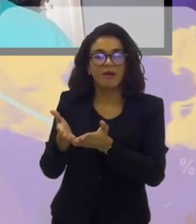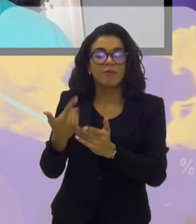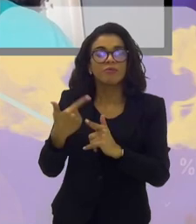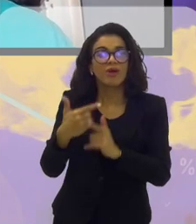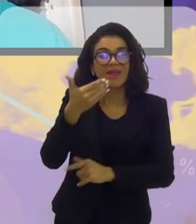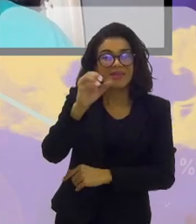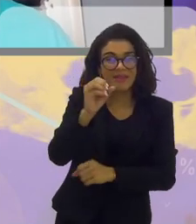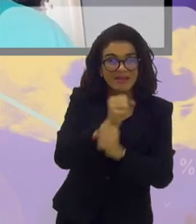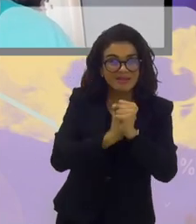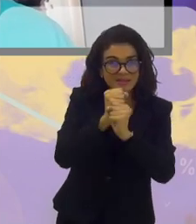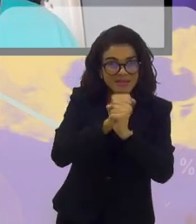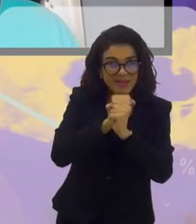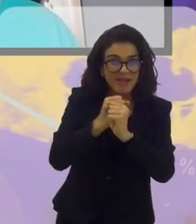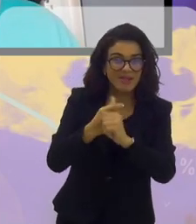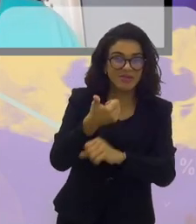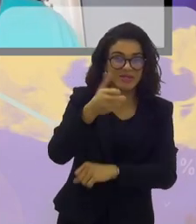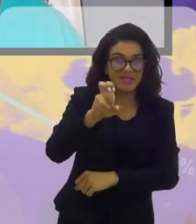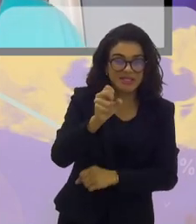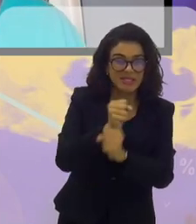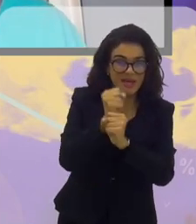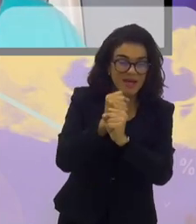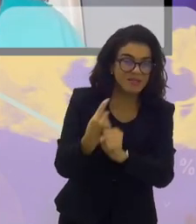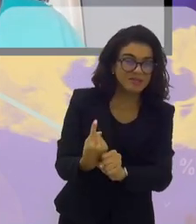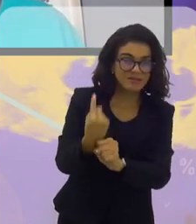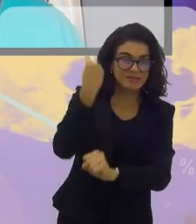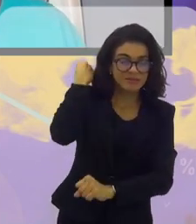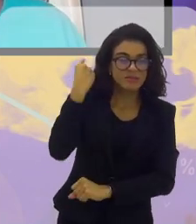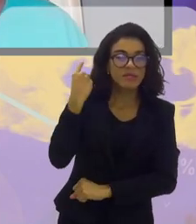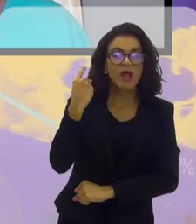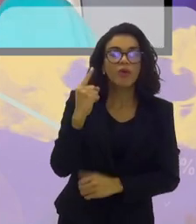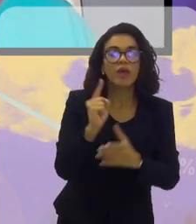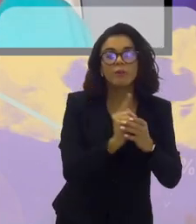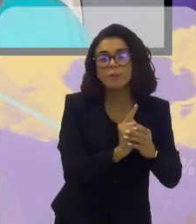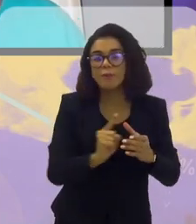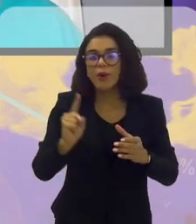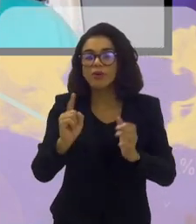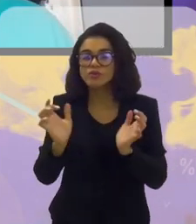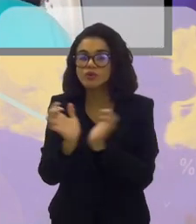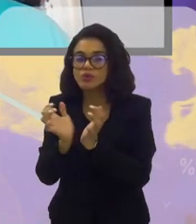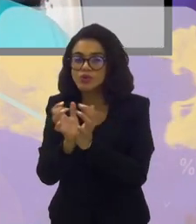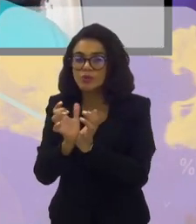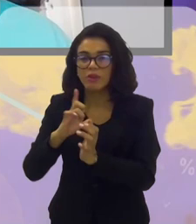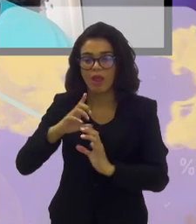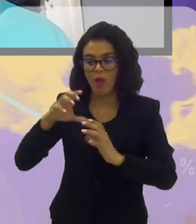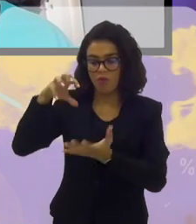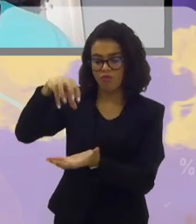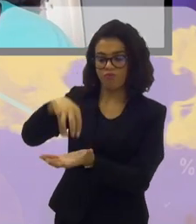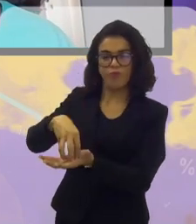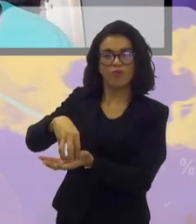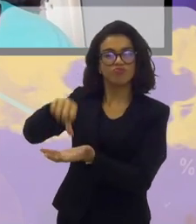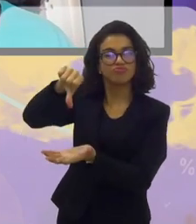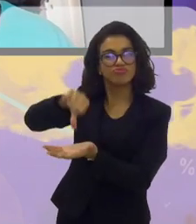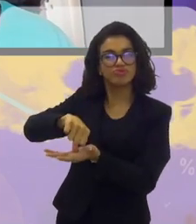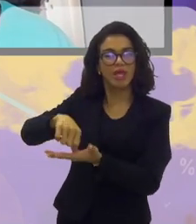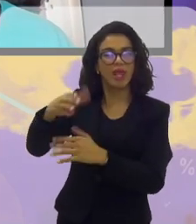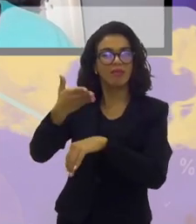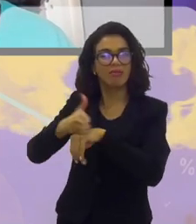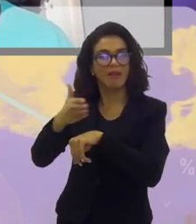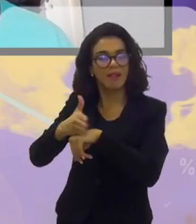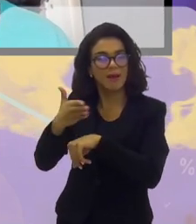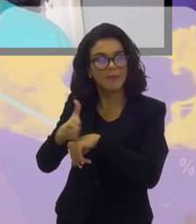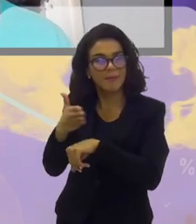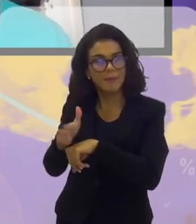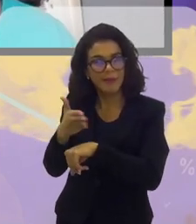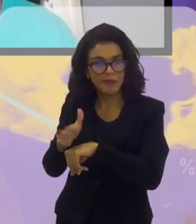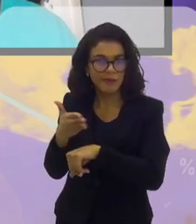o chapéu para os dirigentes. Há dez anos atrás, quinze anos atrás, era exceção o time que tinha o centro de treinamento. É